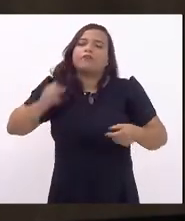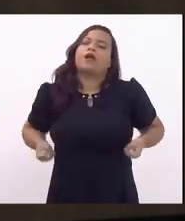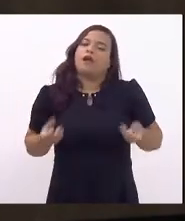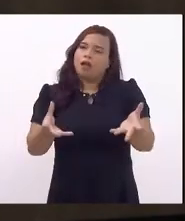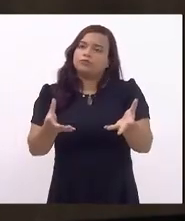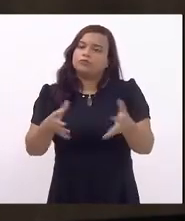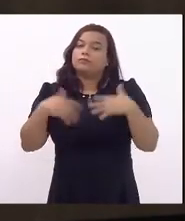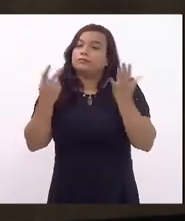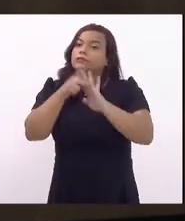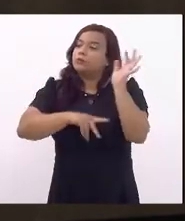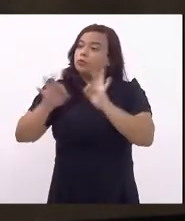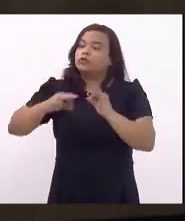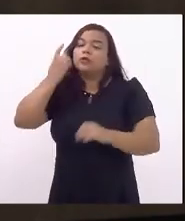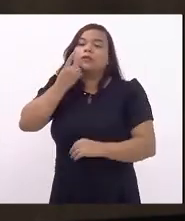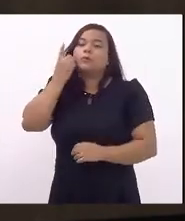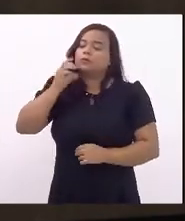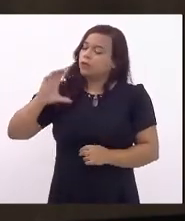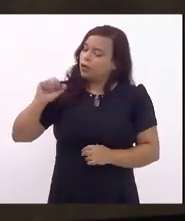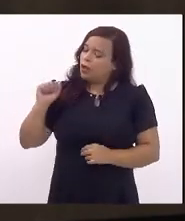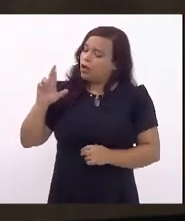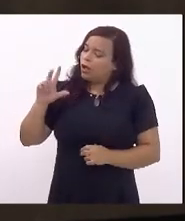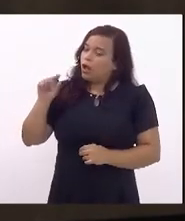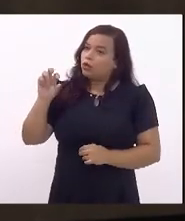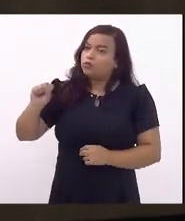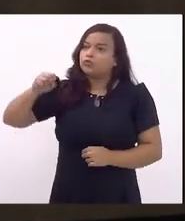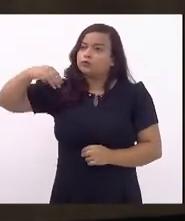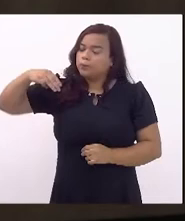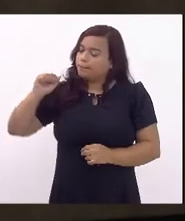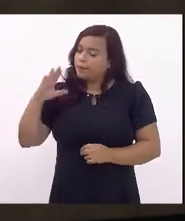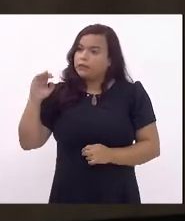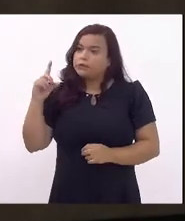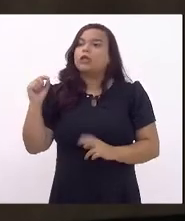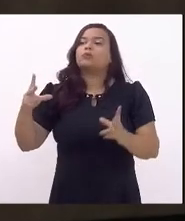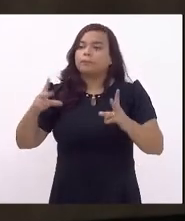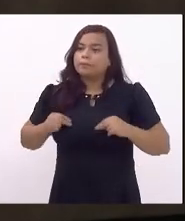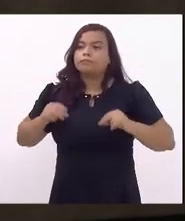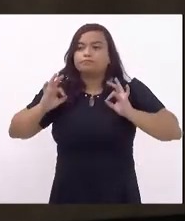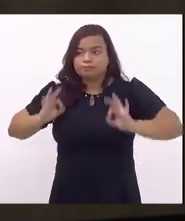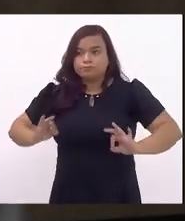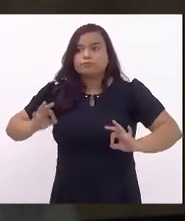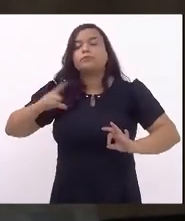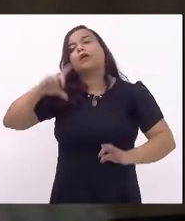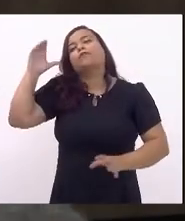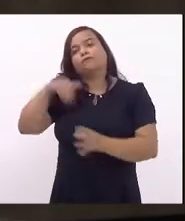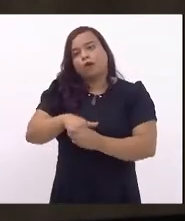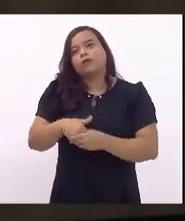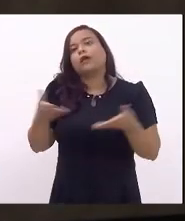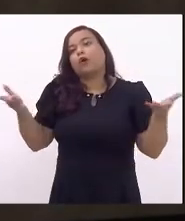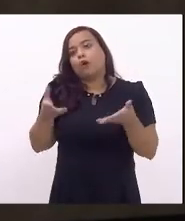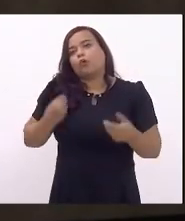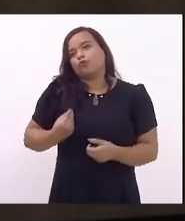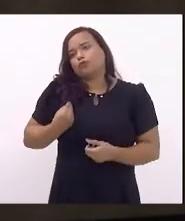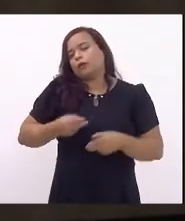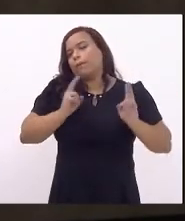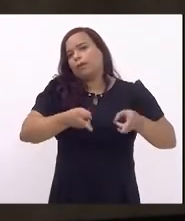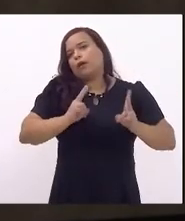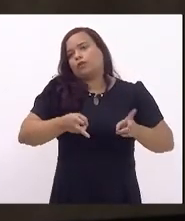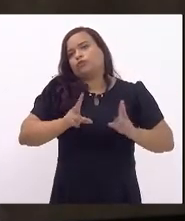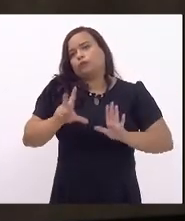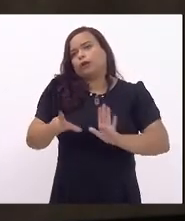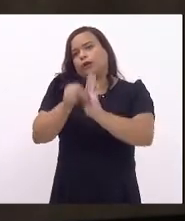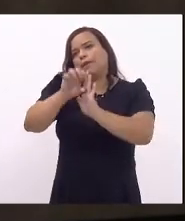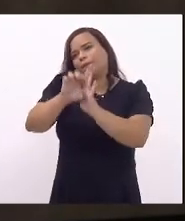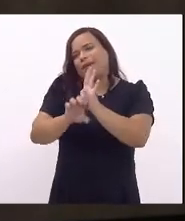deputado Carlos Macedo é meritório e deva ser votado no formato que hoje está. Acredito que as emendas